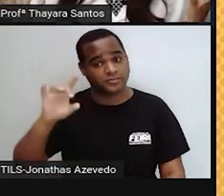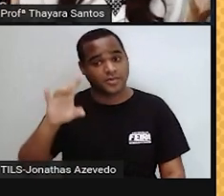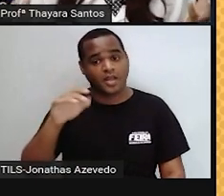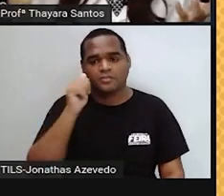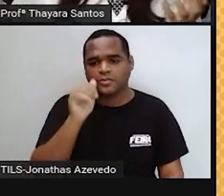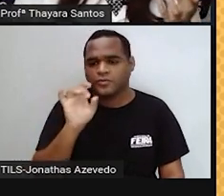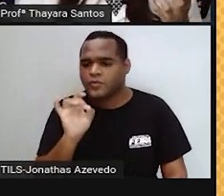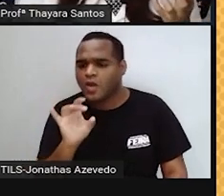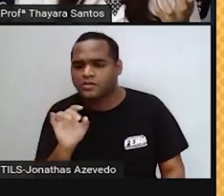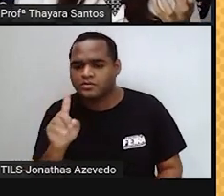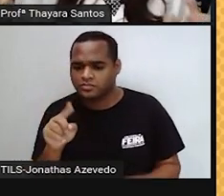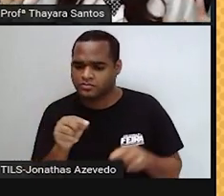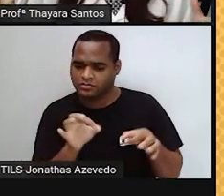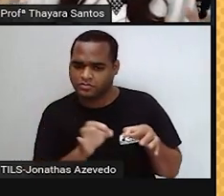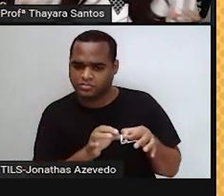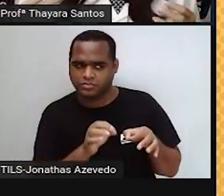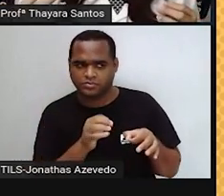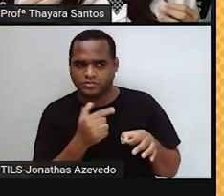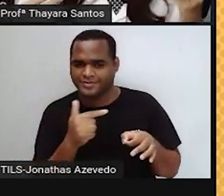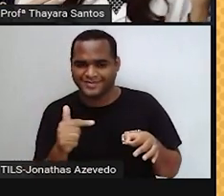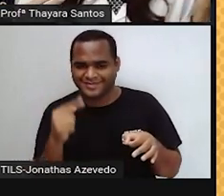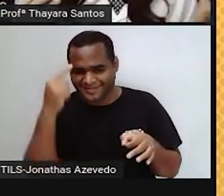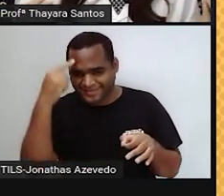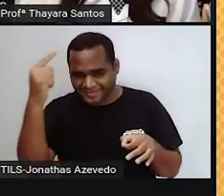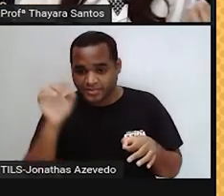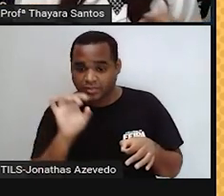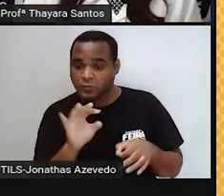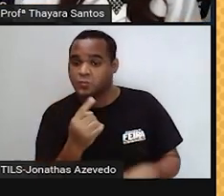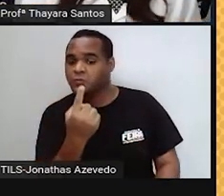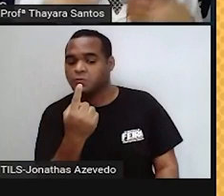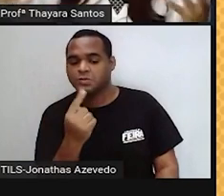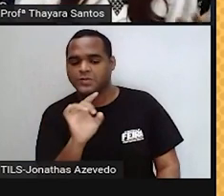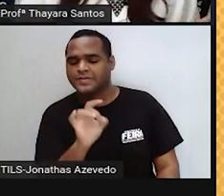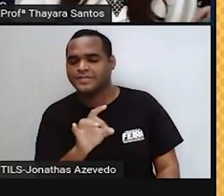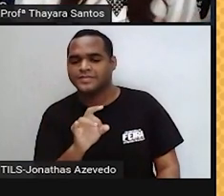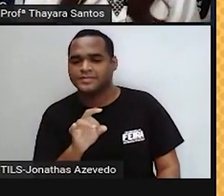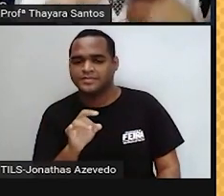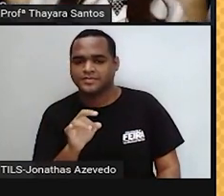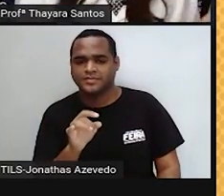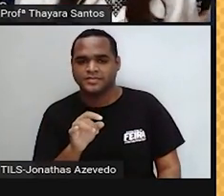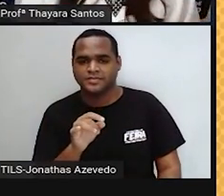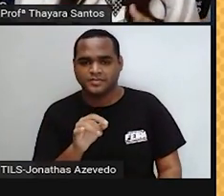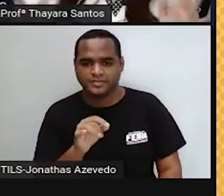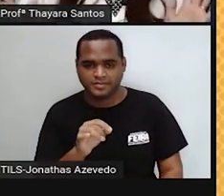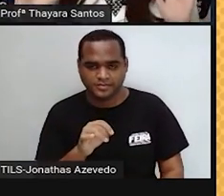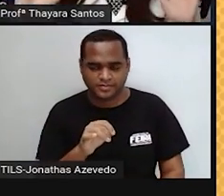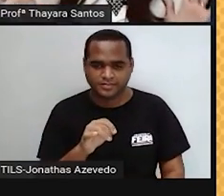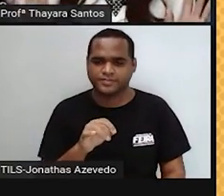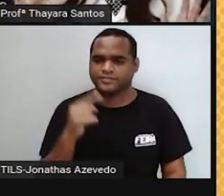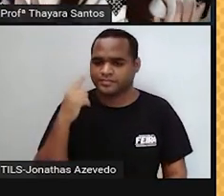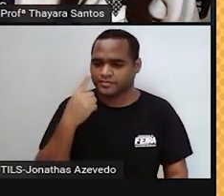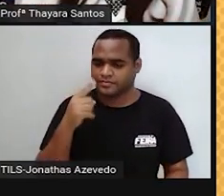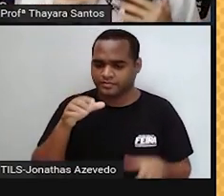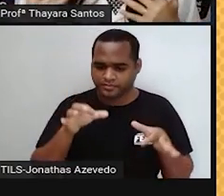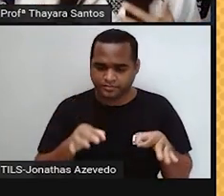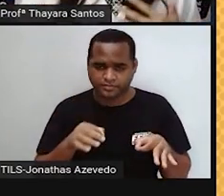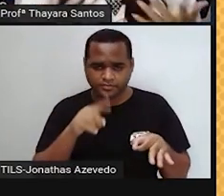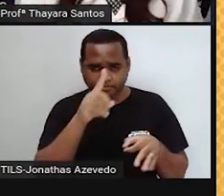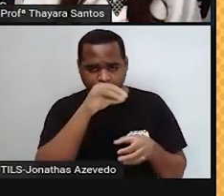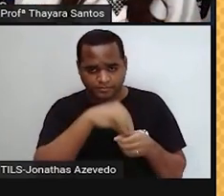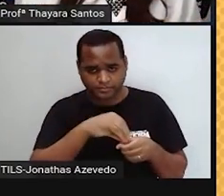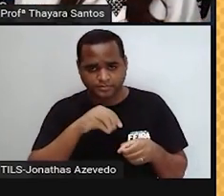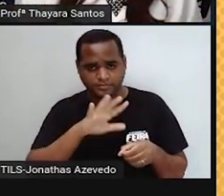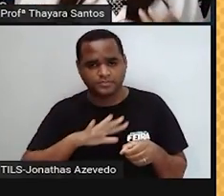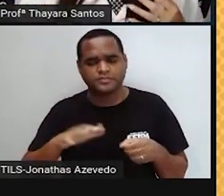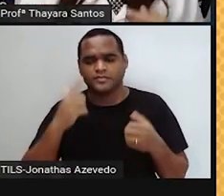funciona, o outro não funcionaria. É só um lado funcional. E tem outras mulheres que os dois funcionam. Então, isso varia muito de